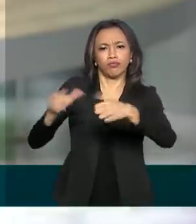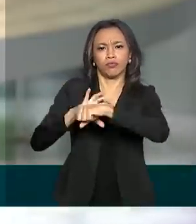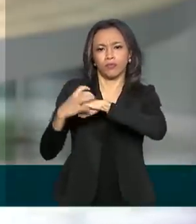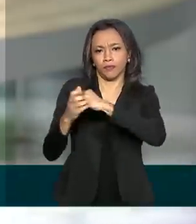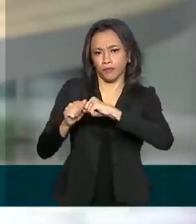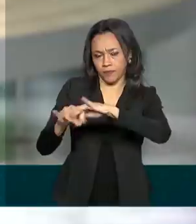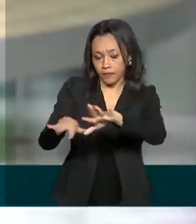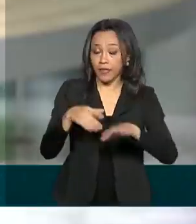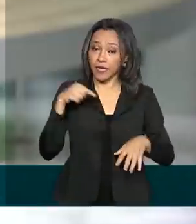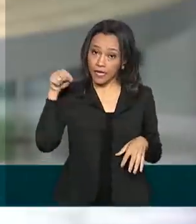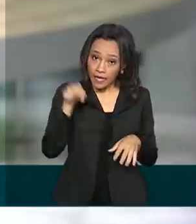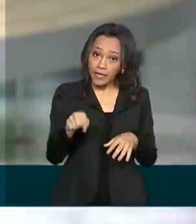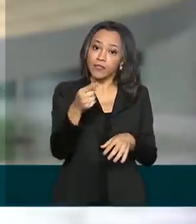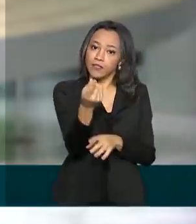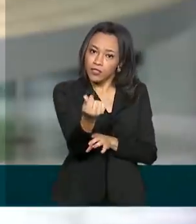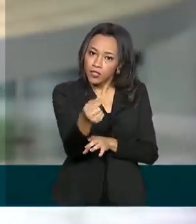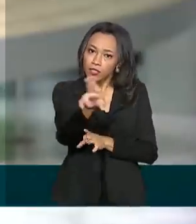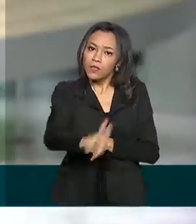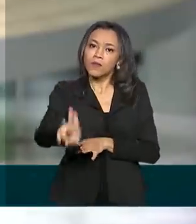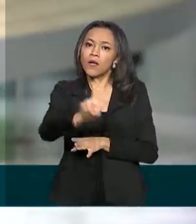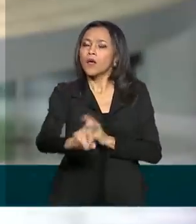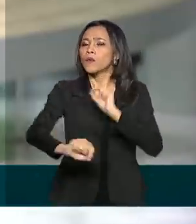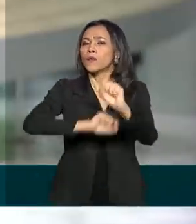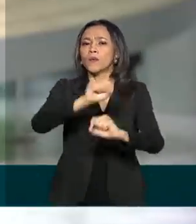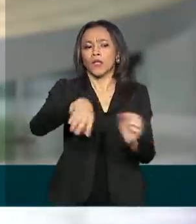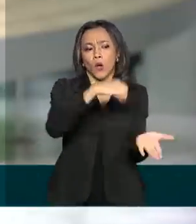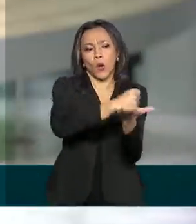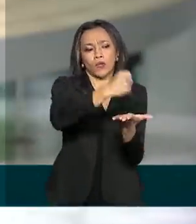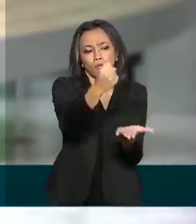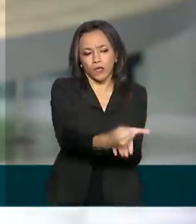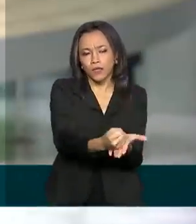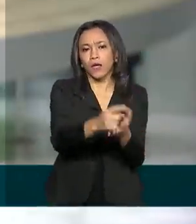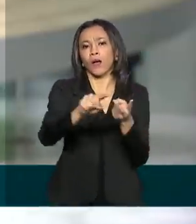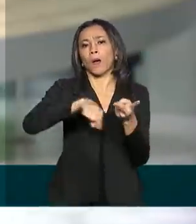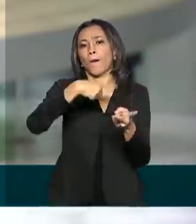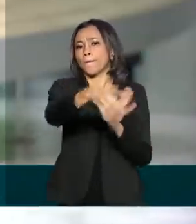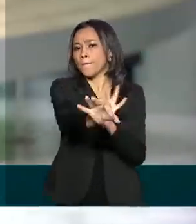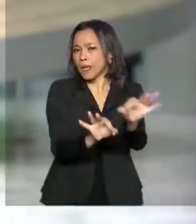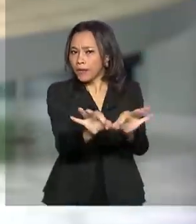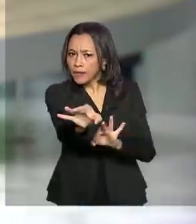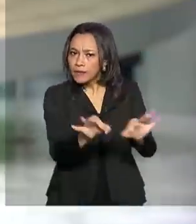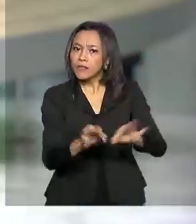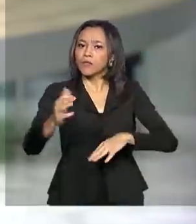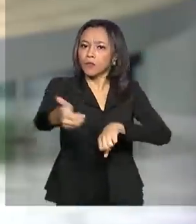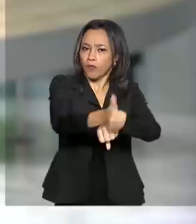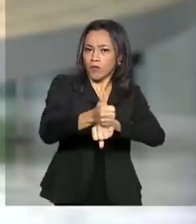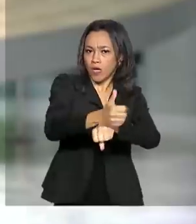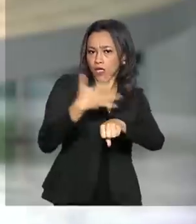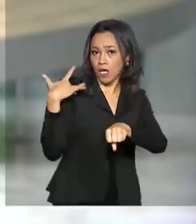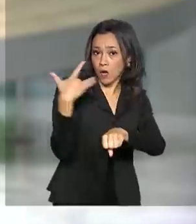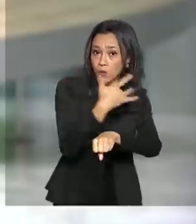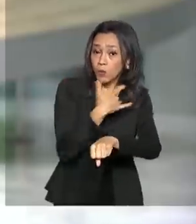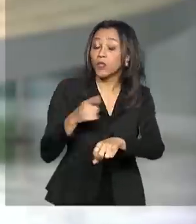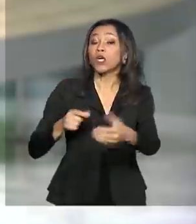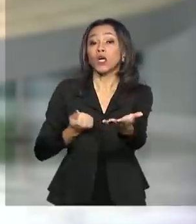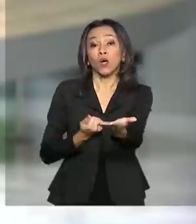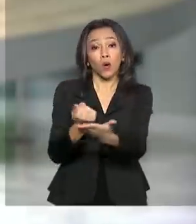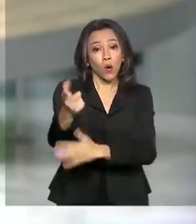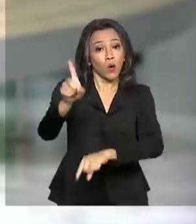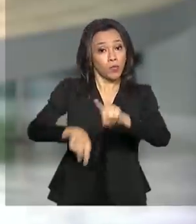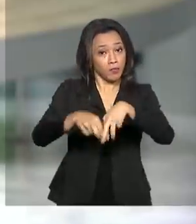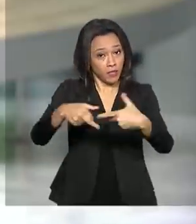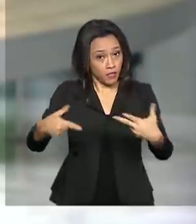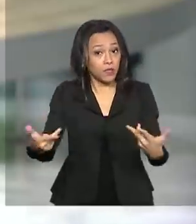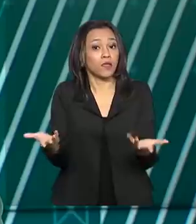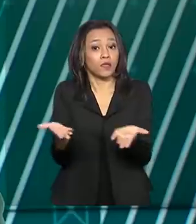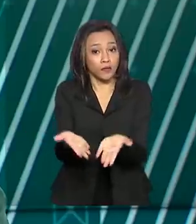recursos estão sendo utilizados, por exemplo, na contratação e preparação de profissionais de saúde e na compra de equipamentos e